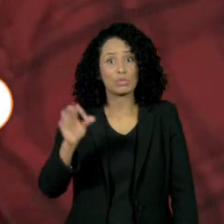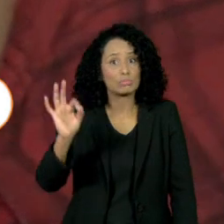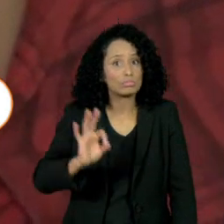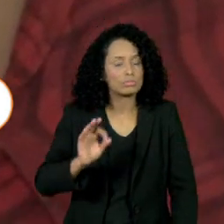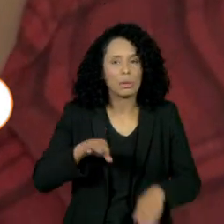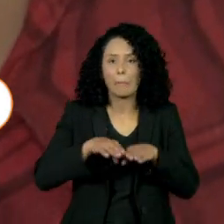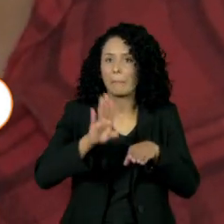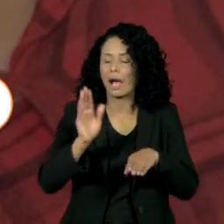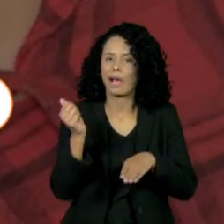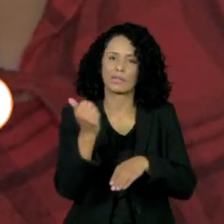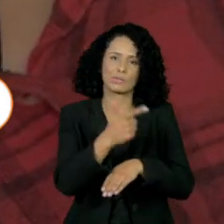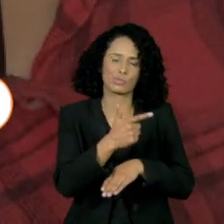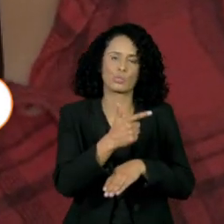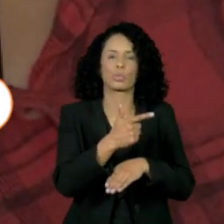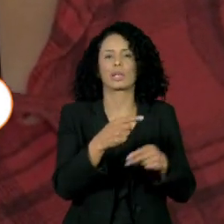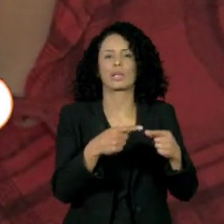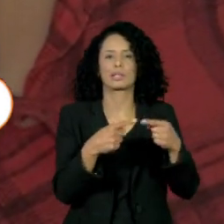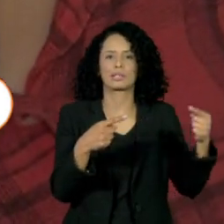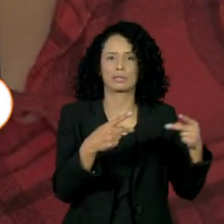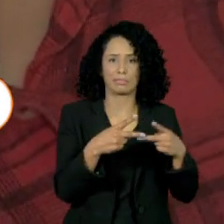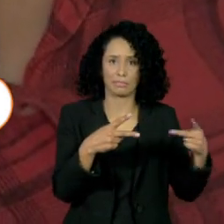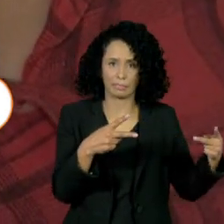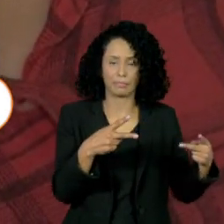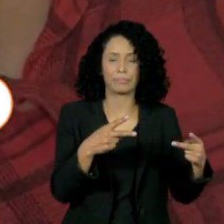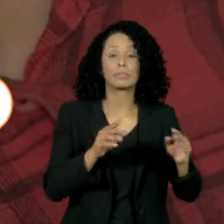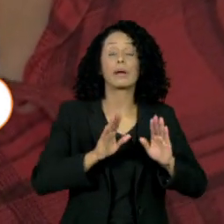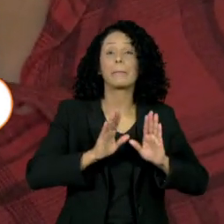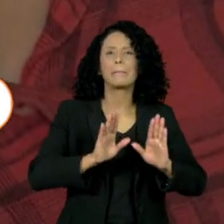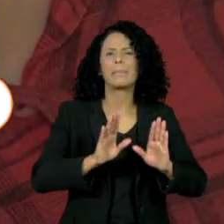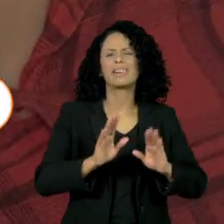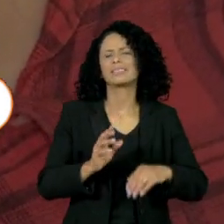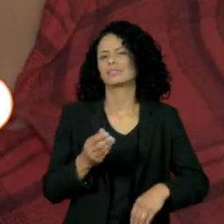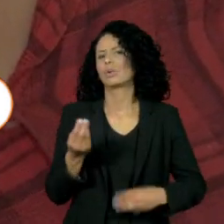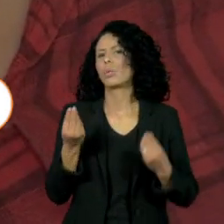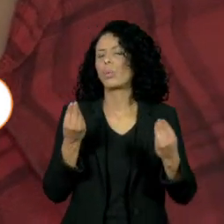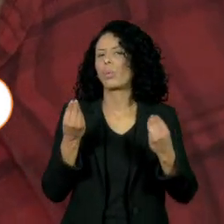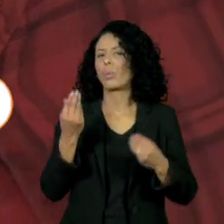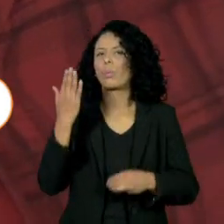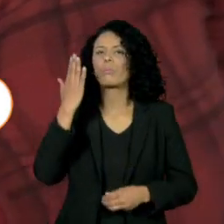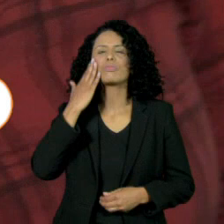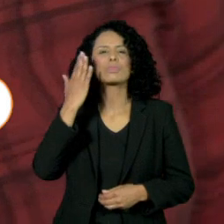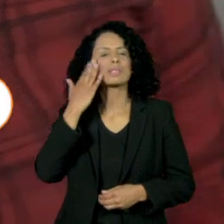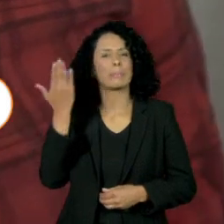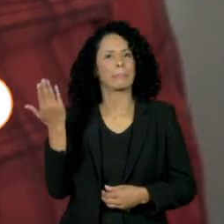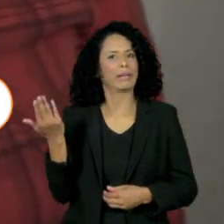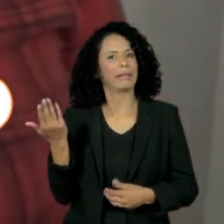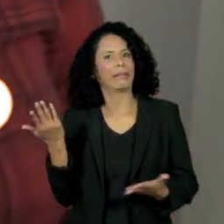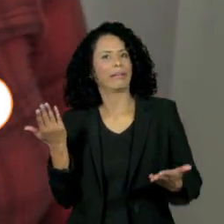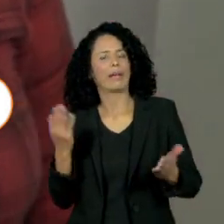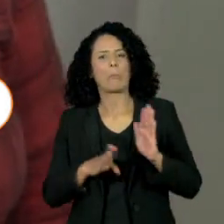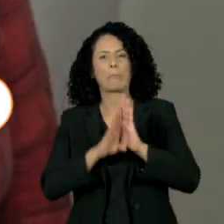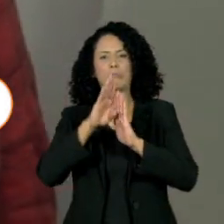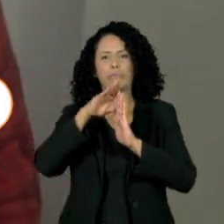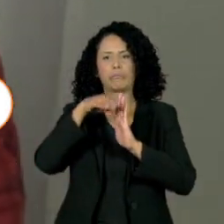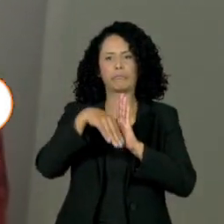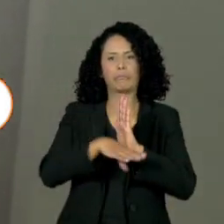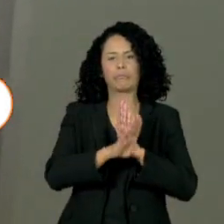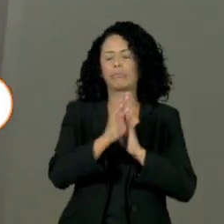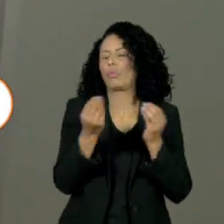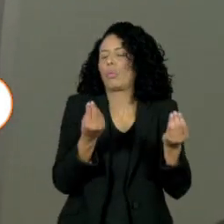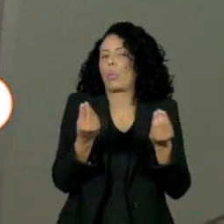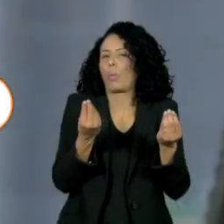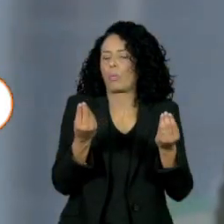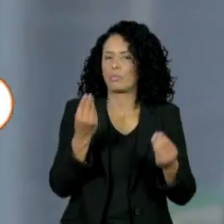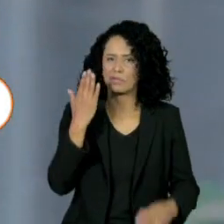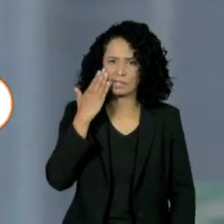que o registrado nas últimas duas semanas. Mas, afinal, o que é essa média móvel que a gente tanto fala, né? Ela é um cálculo que soma